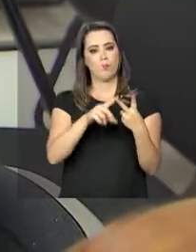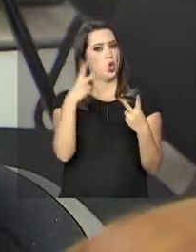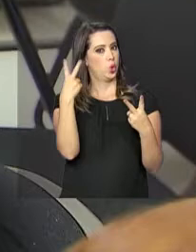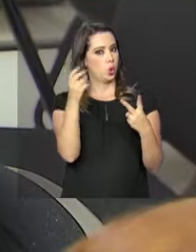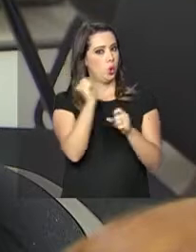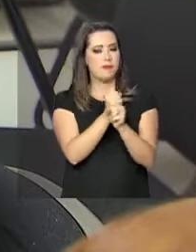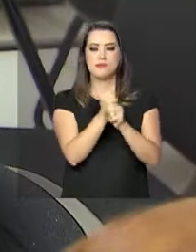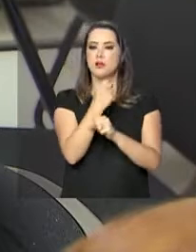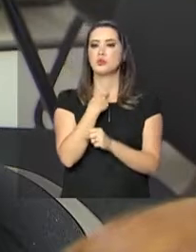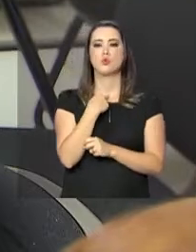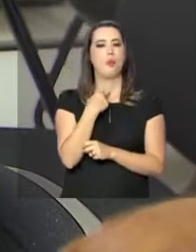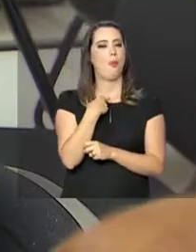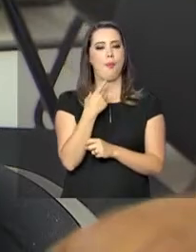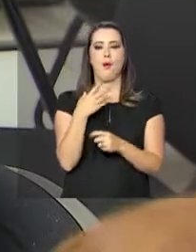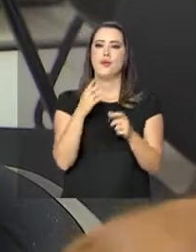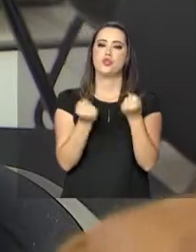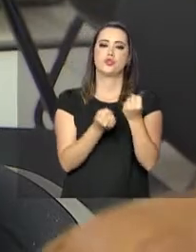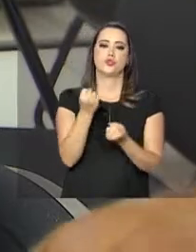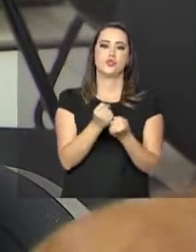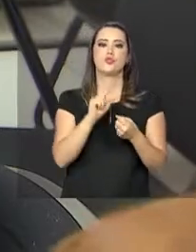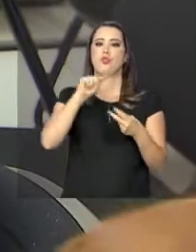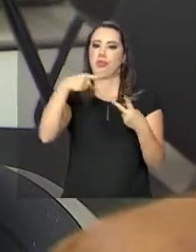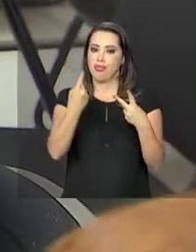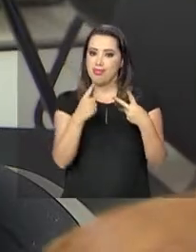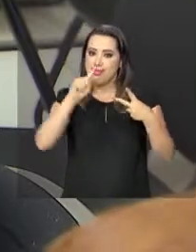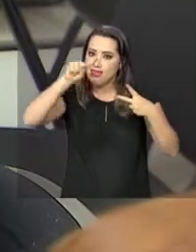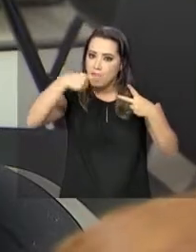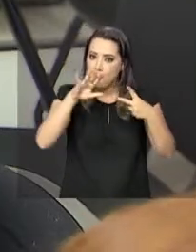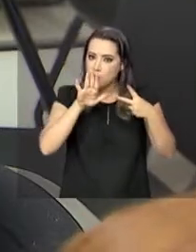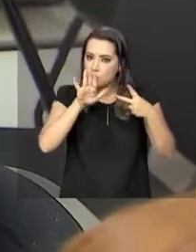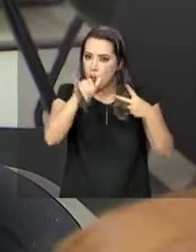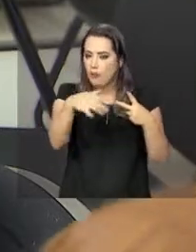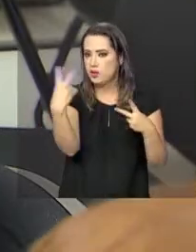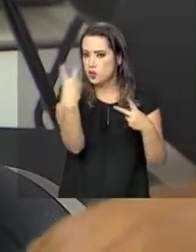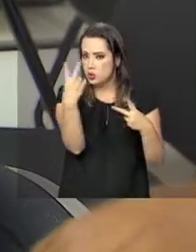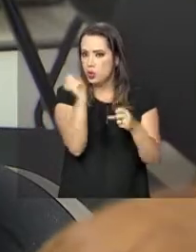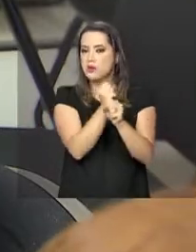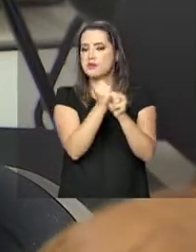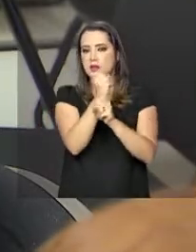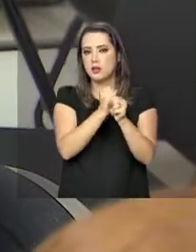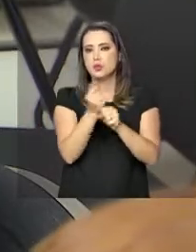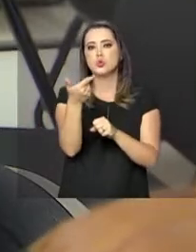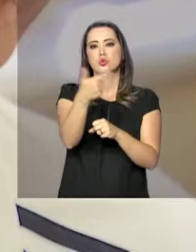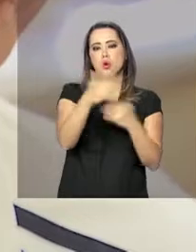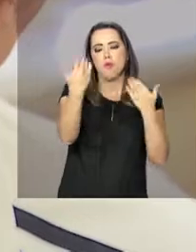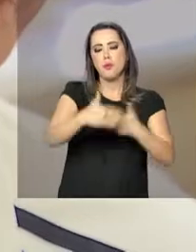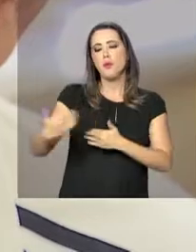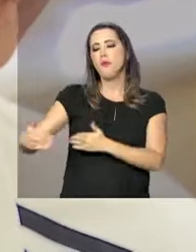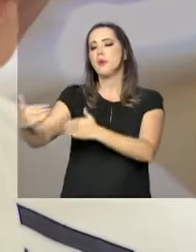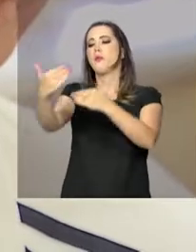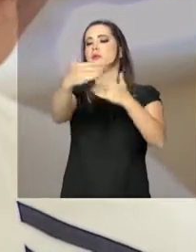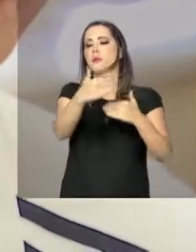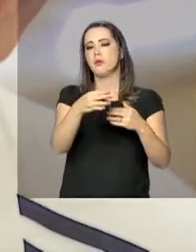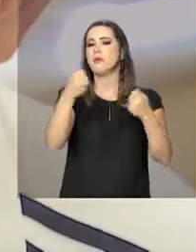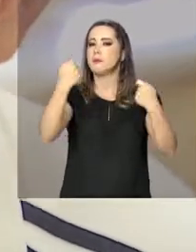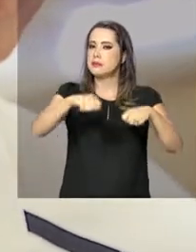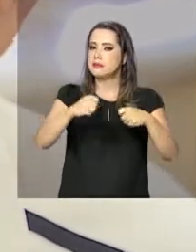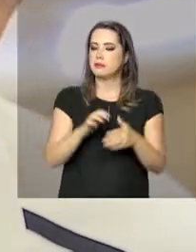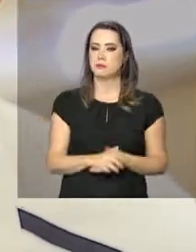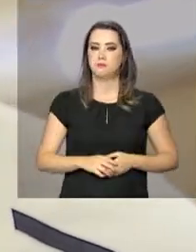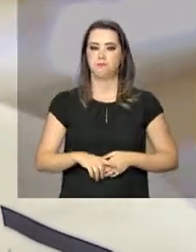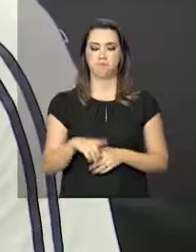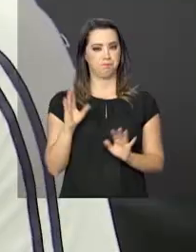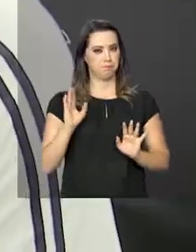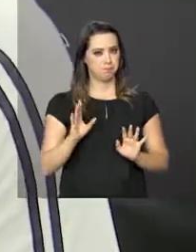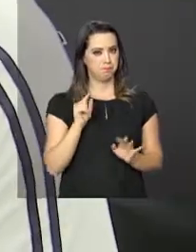todo o processo de habilitação e fazer todas as provas, a prova teórica, a prova prática de direção também. Esse motoboy está com a carteira